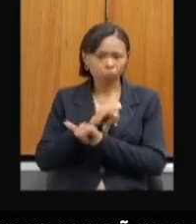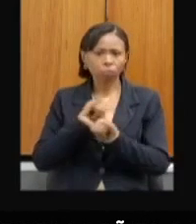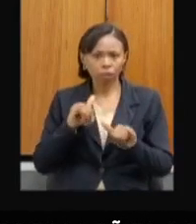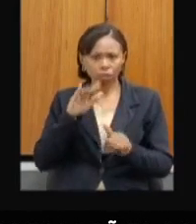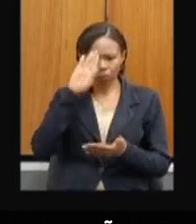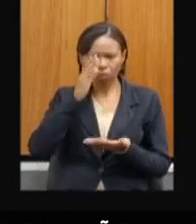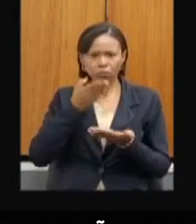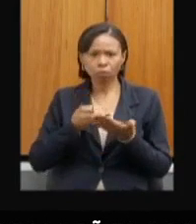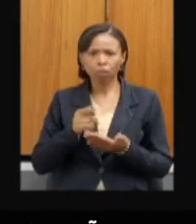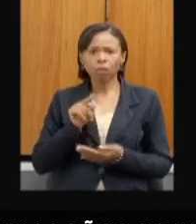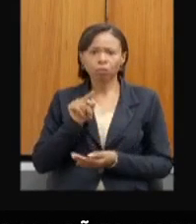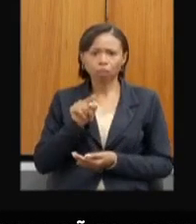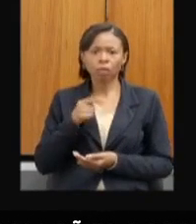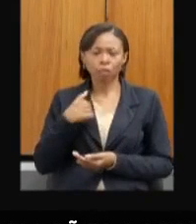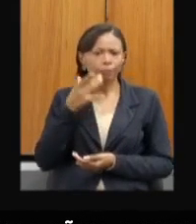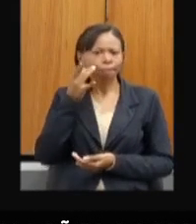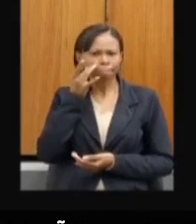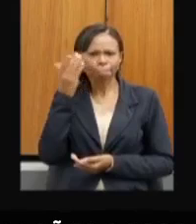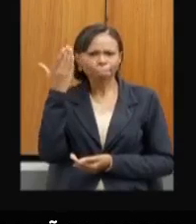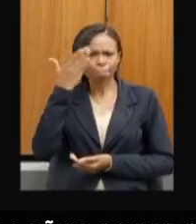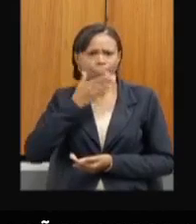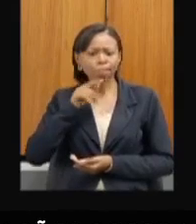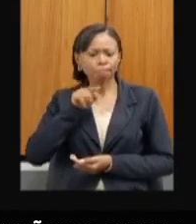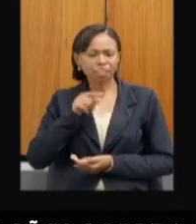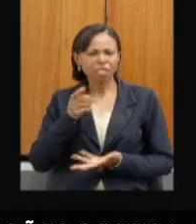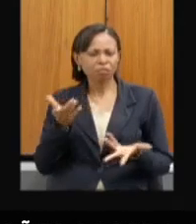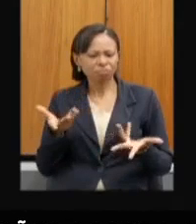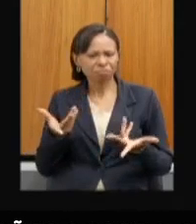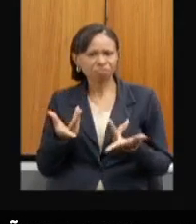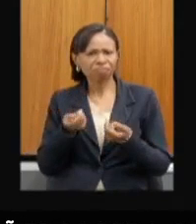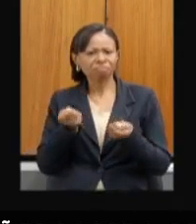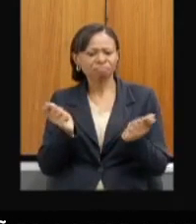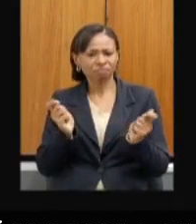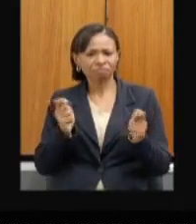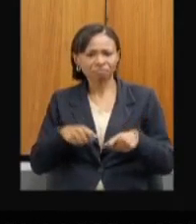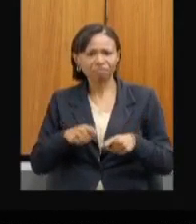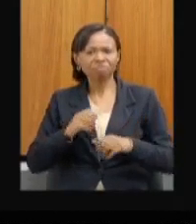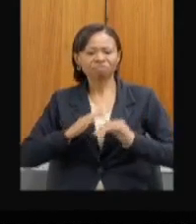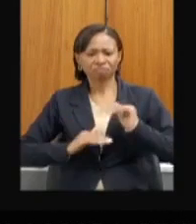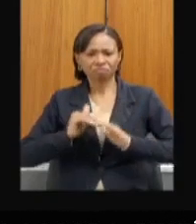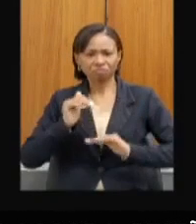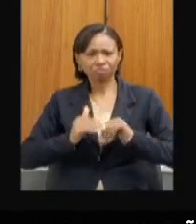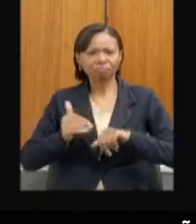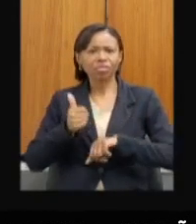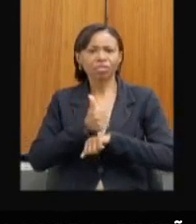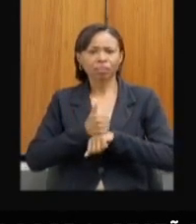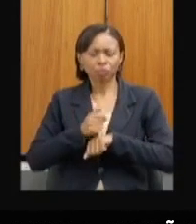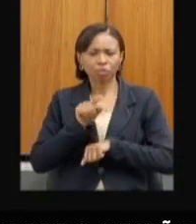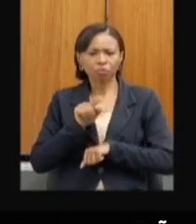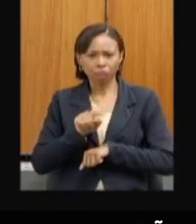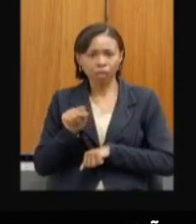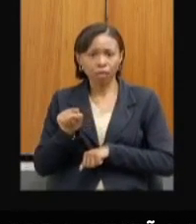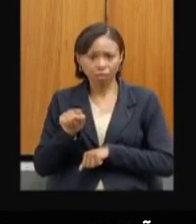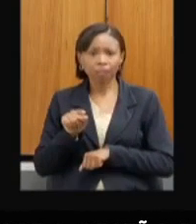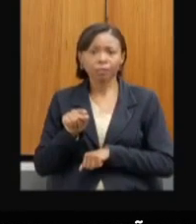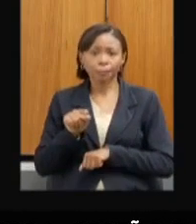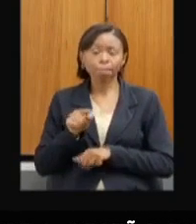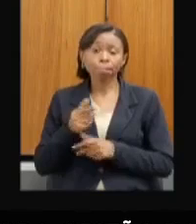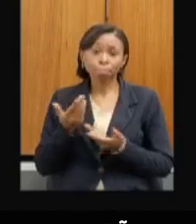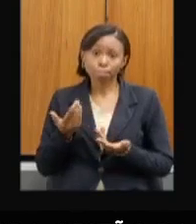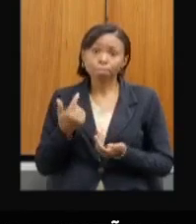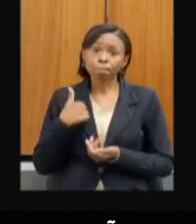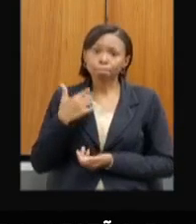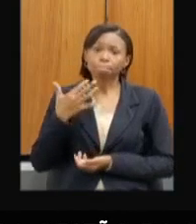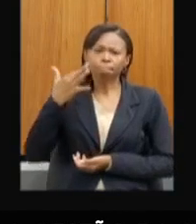Eu sou testemunho da qualidade do trabalho, da competência técnica no período que passei na secretaria, como foi mencionado pelo presidente, e tenho